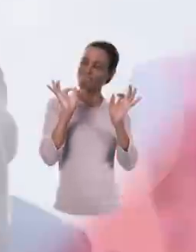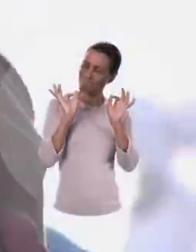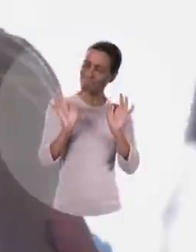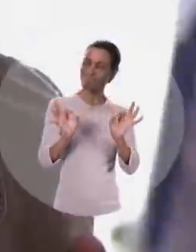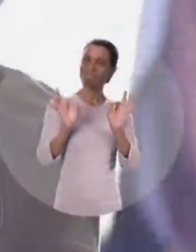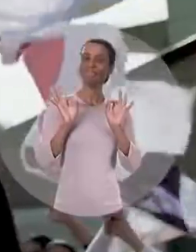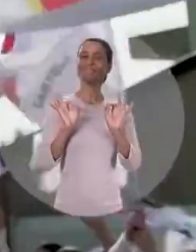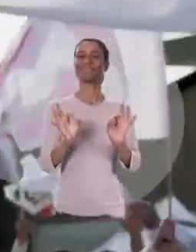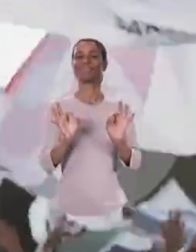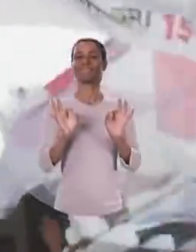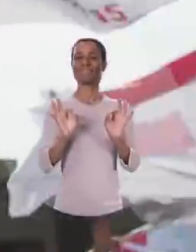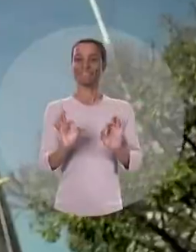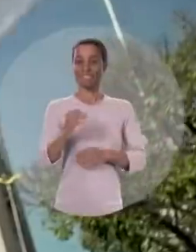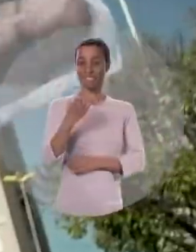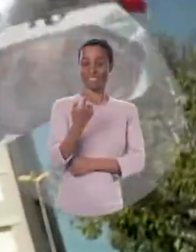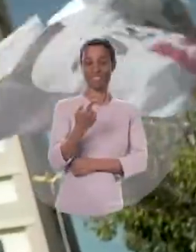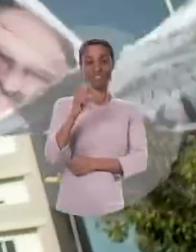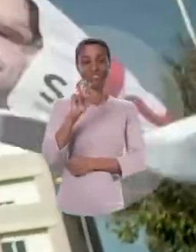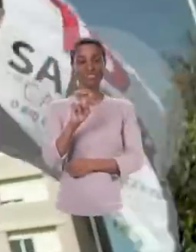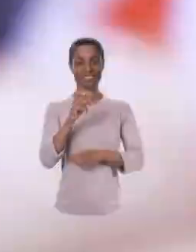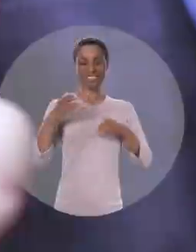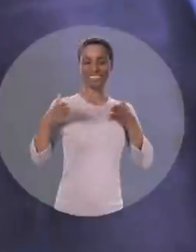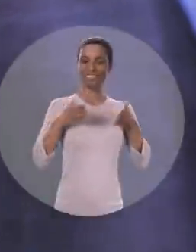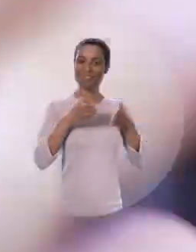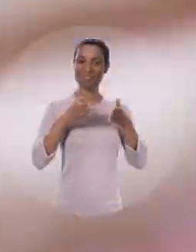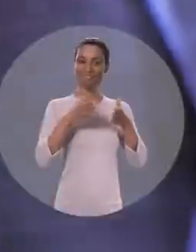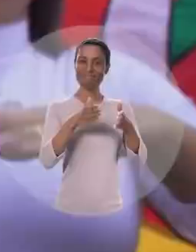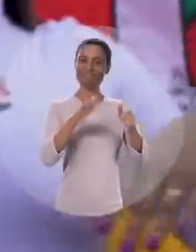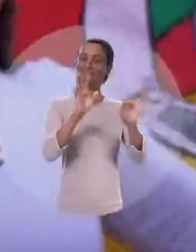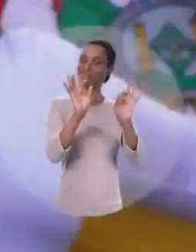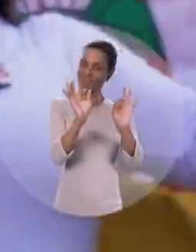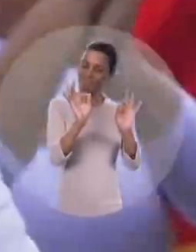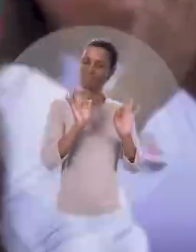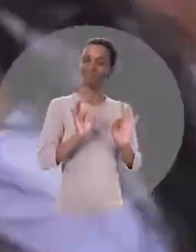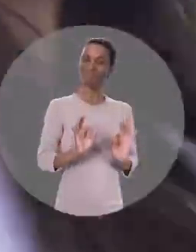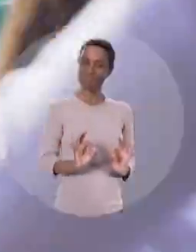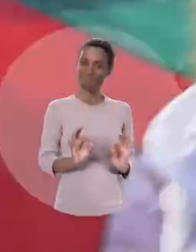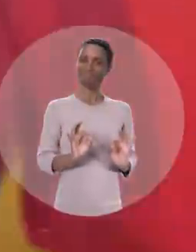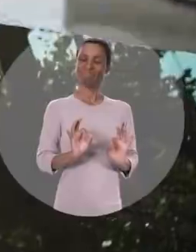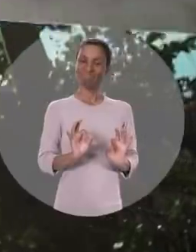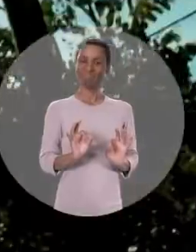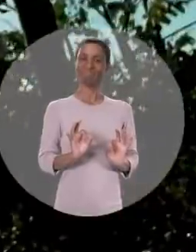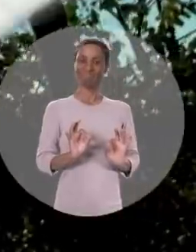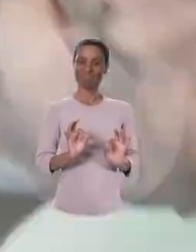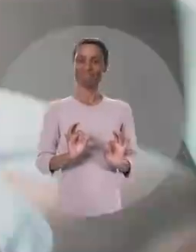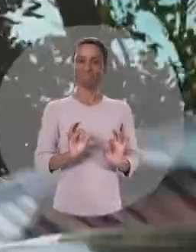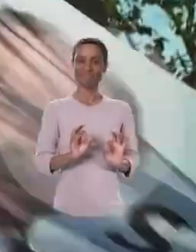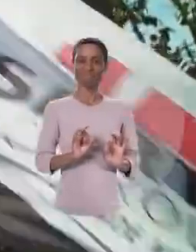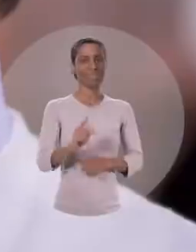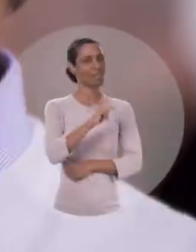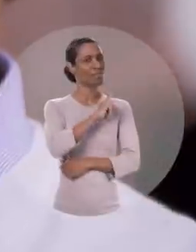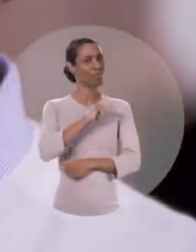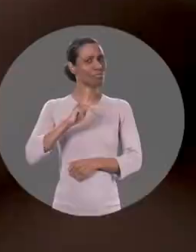15 é o rumo certo.